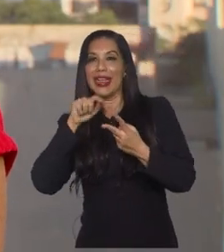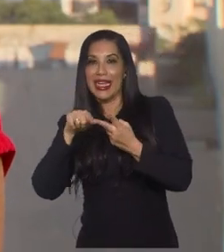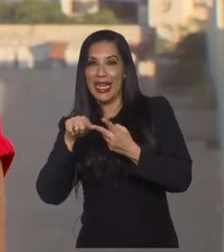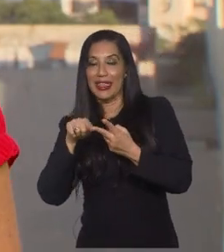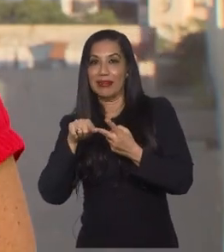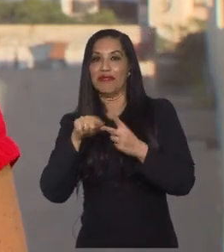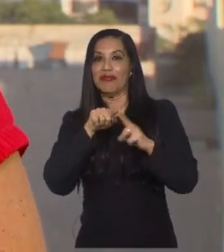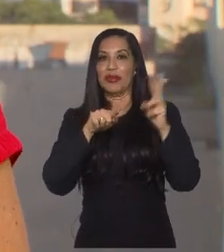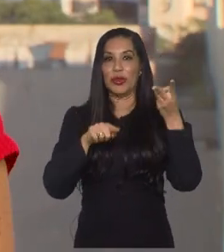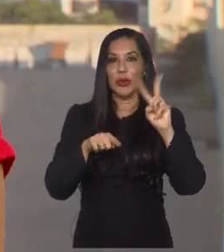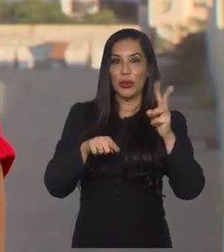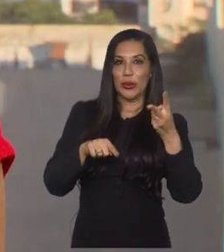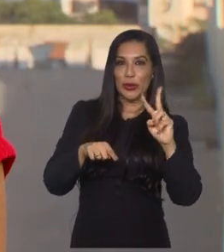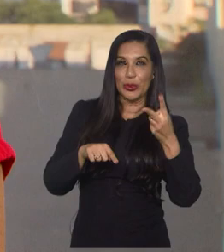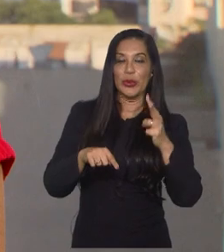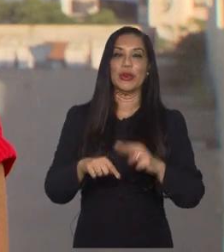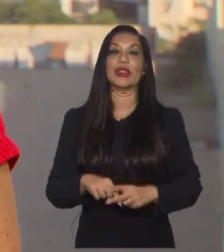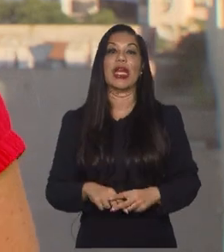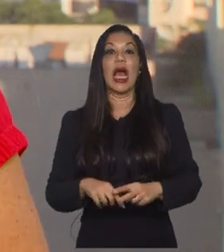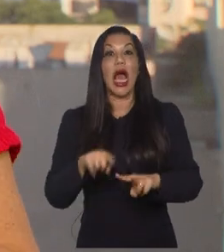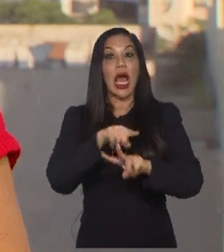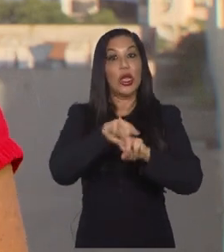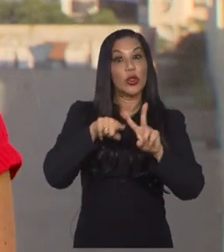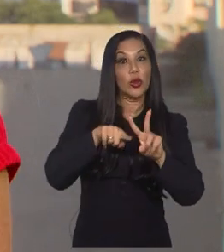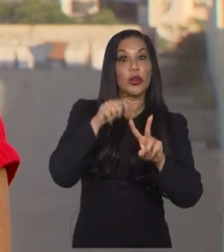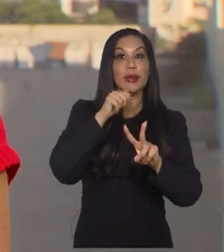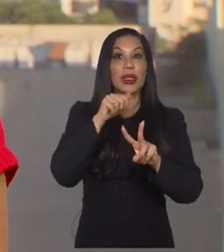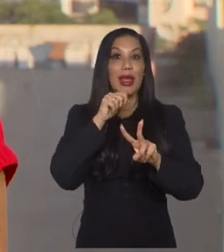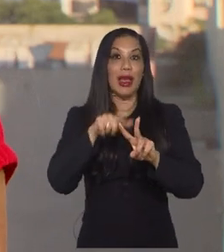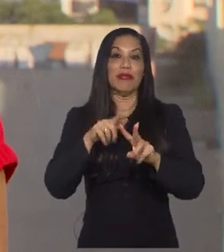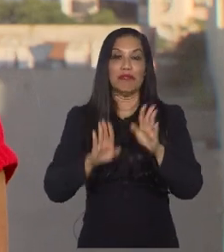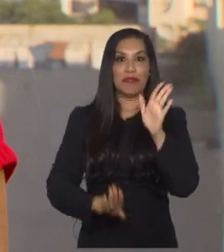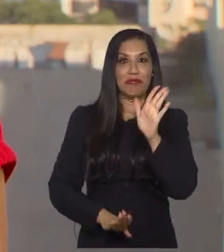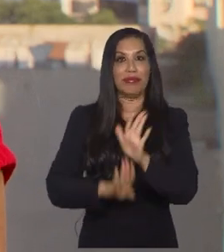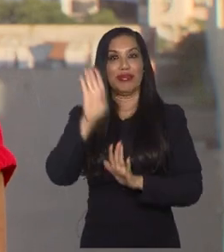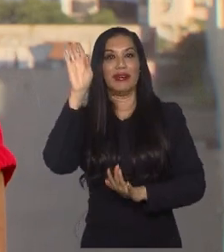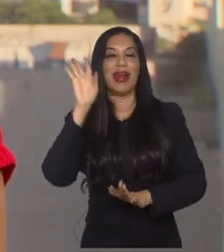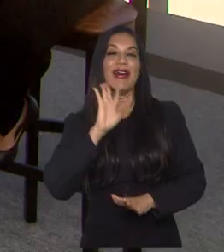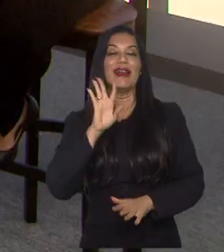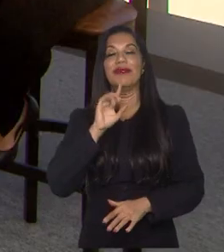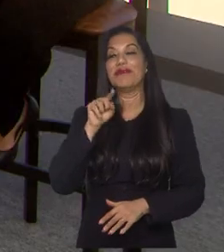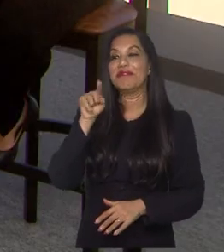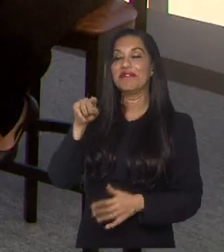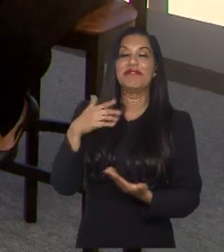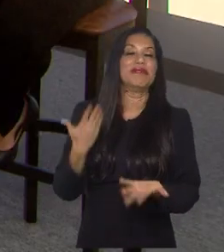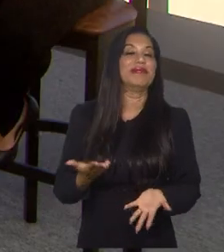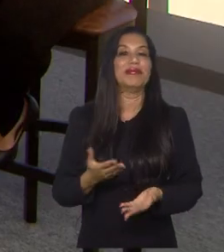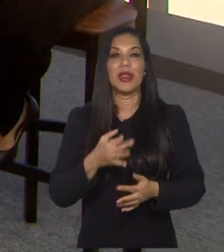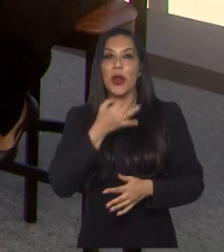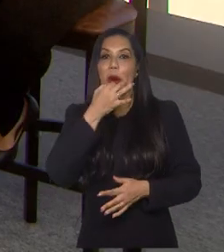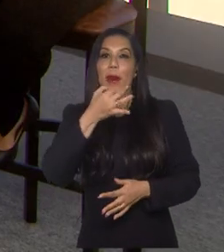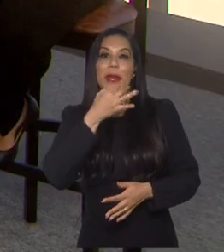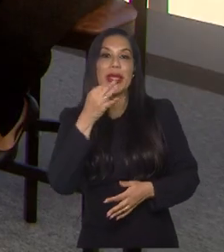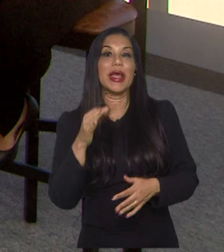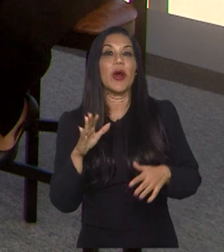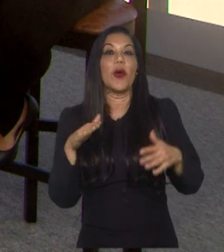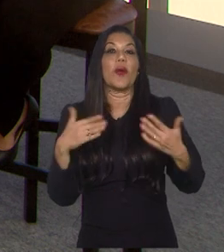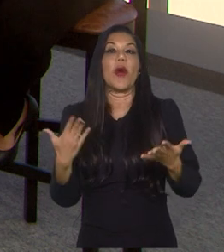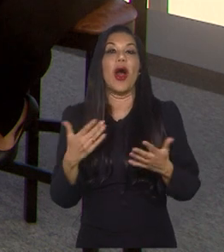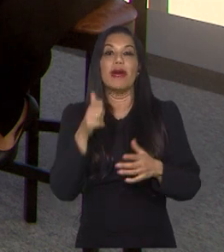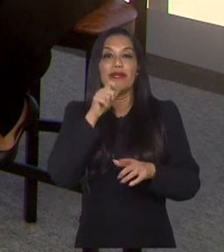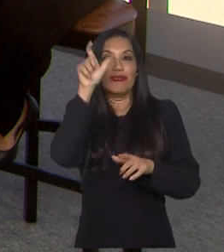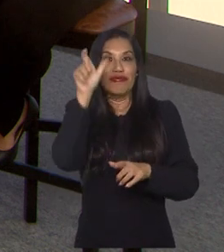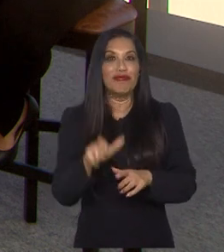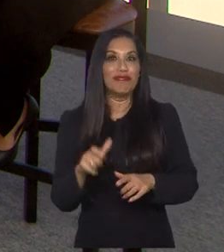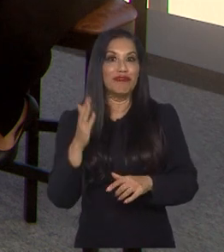acho que são as duas aí que tendem a despontar mais. Beleza, e você, Tiago, para você, qual jogadora